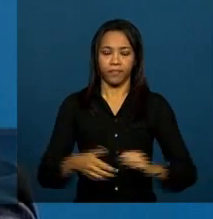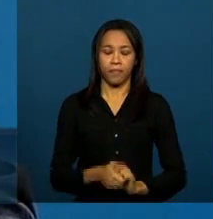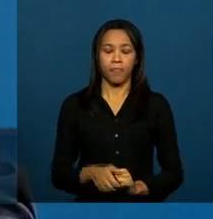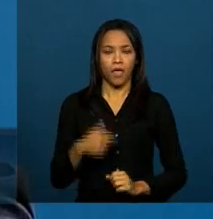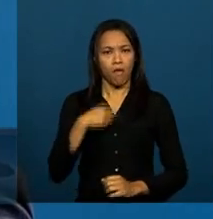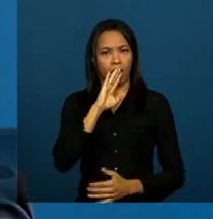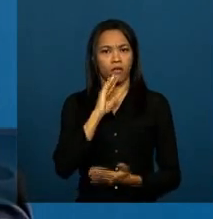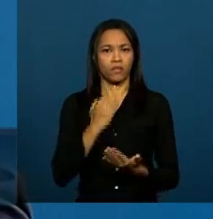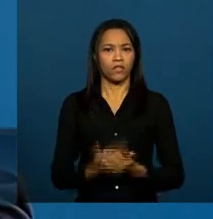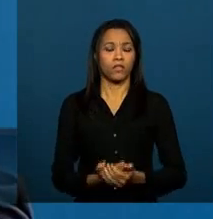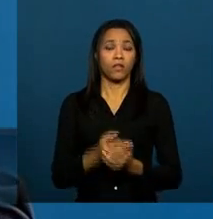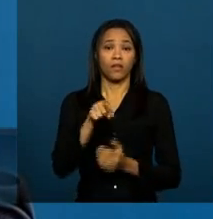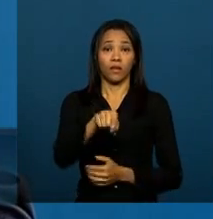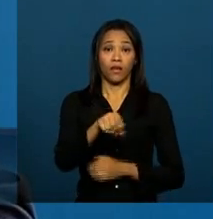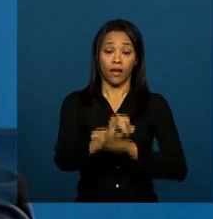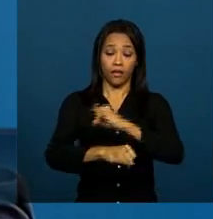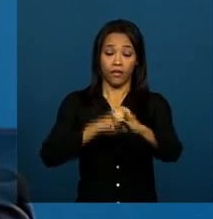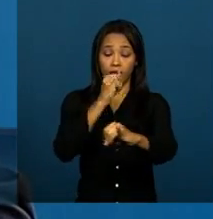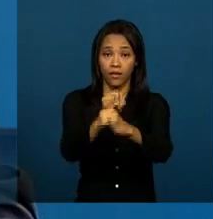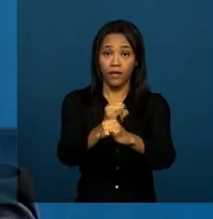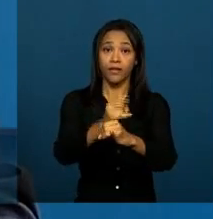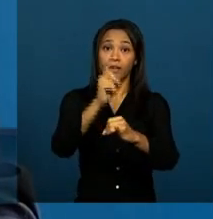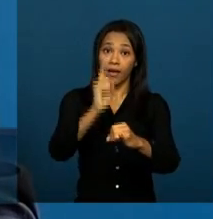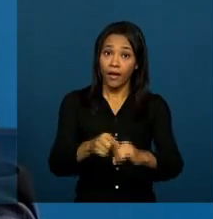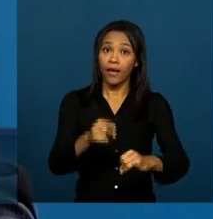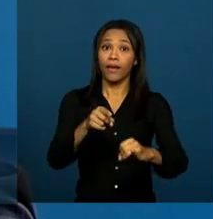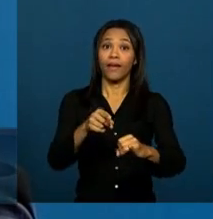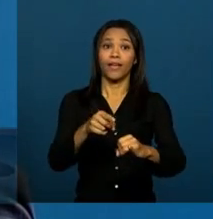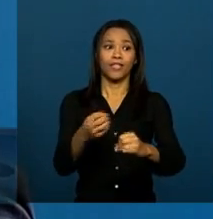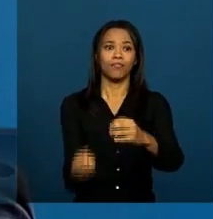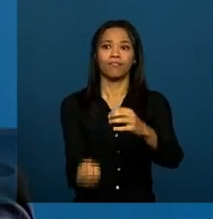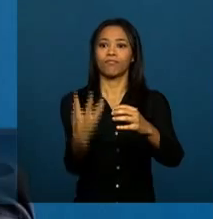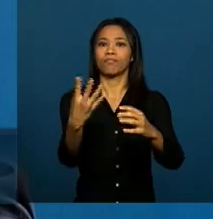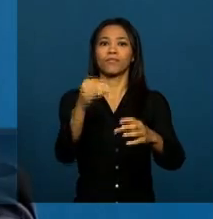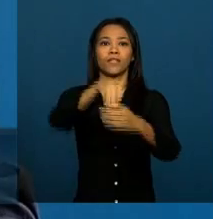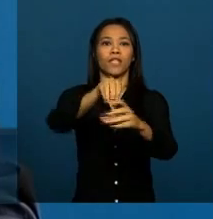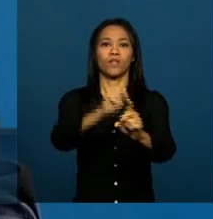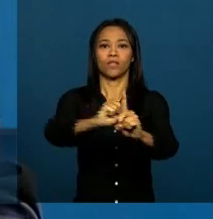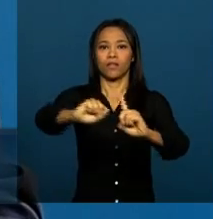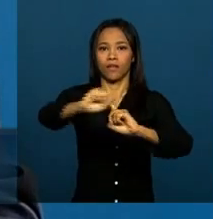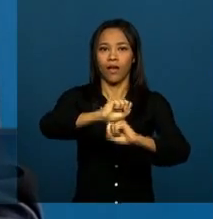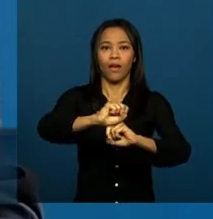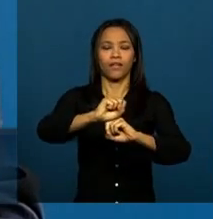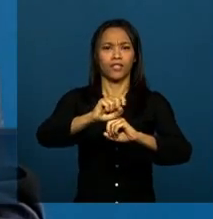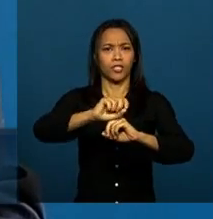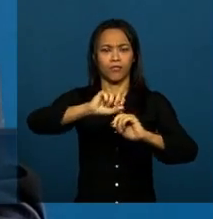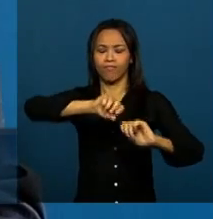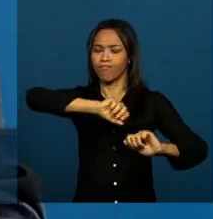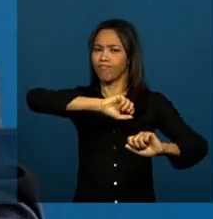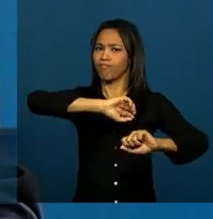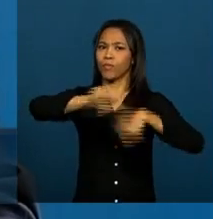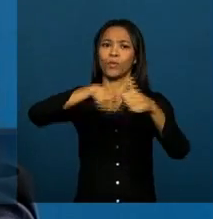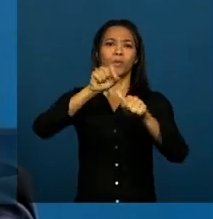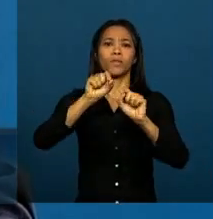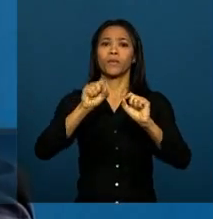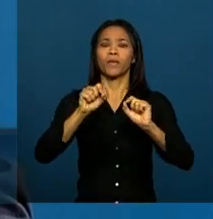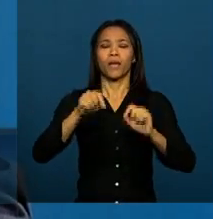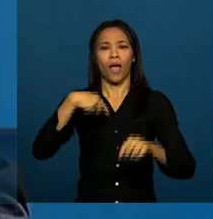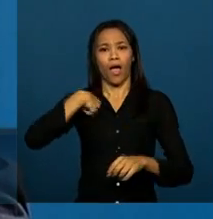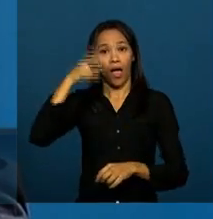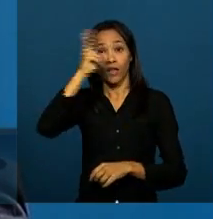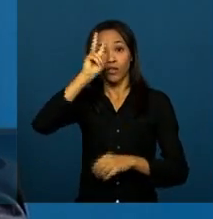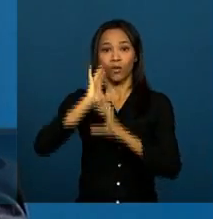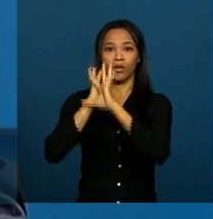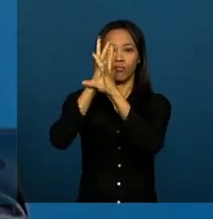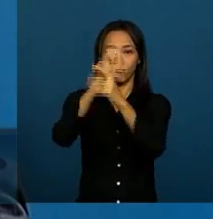fenômeno tecnológico e social que muda de forma paradigmática a história da humanidade e